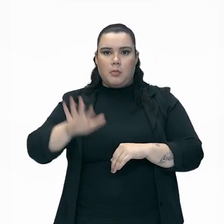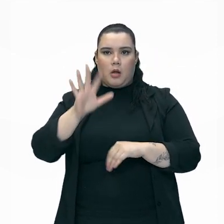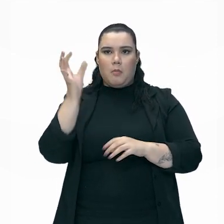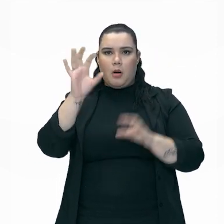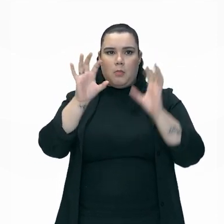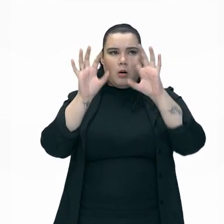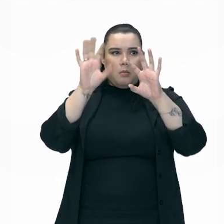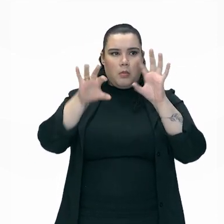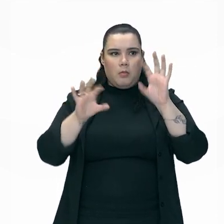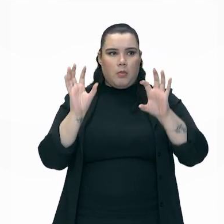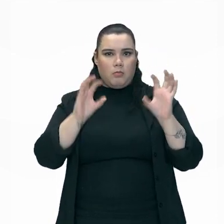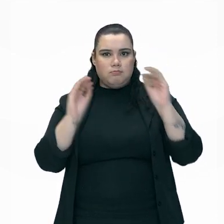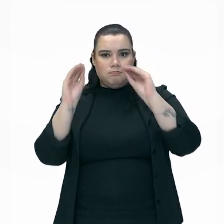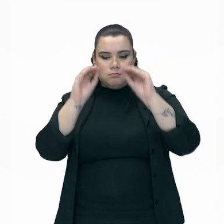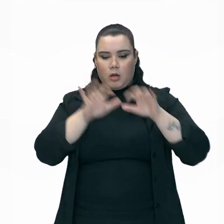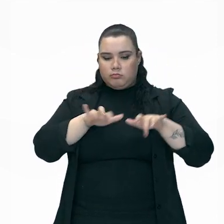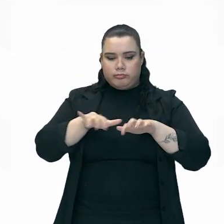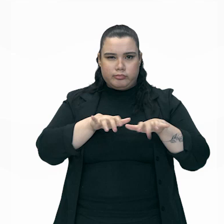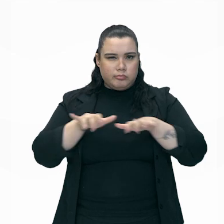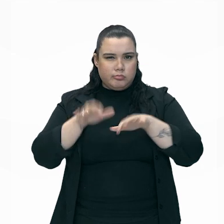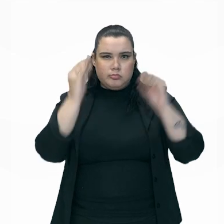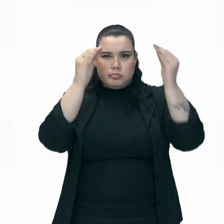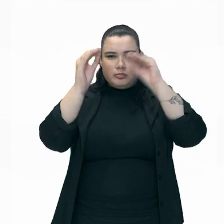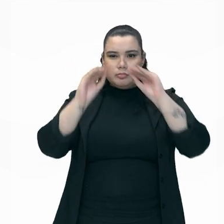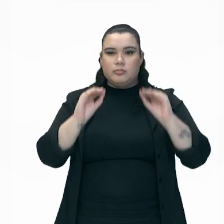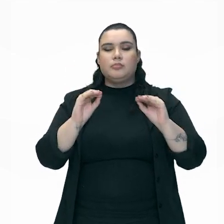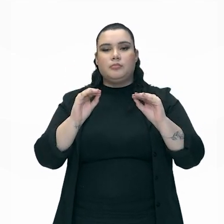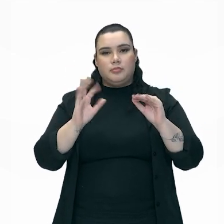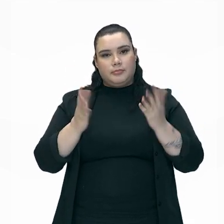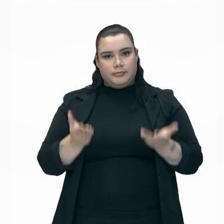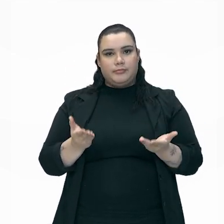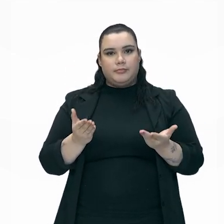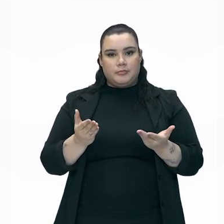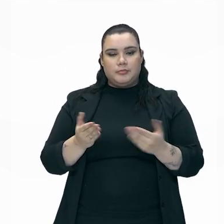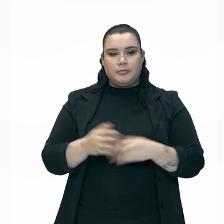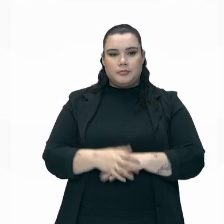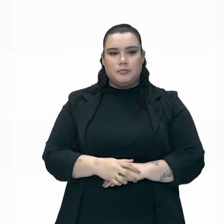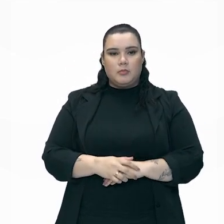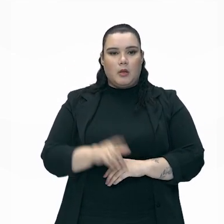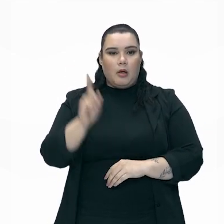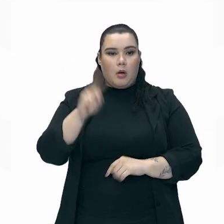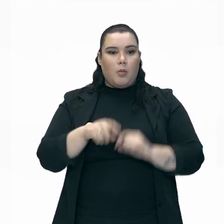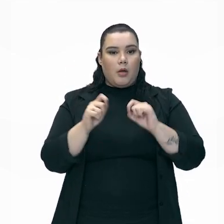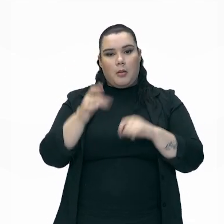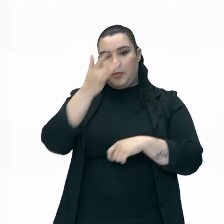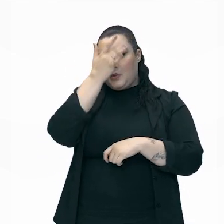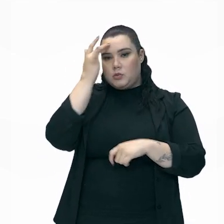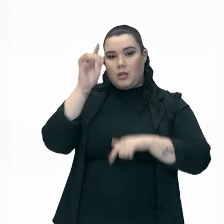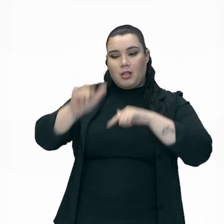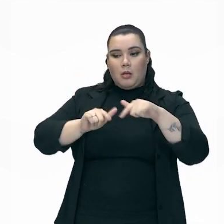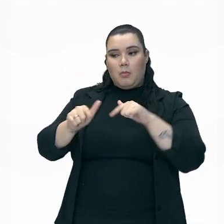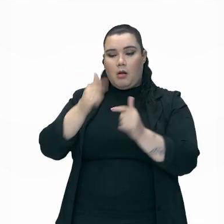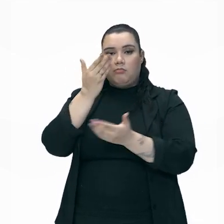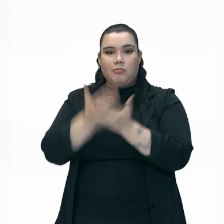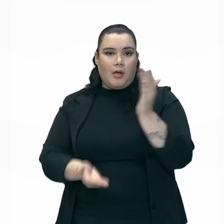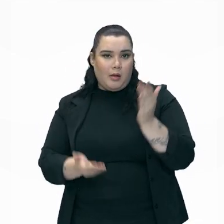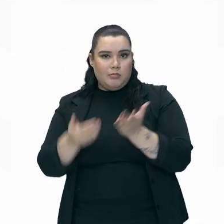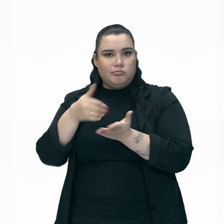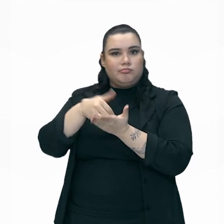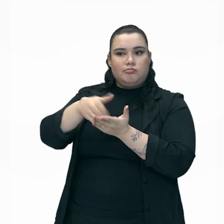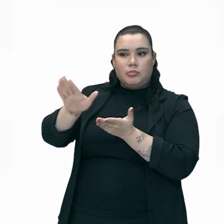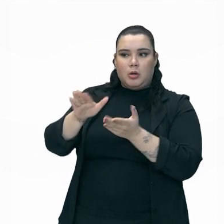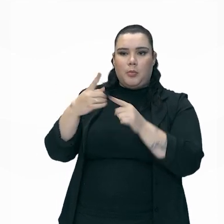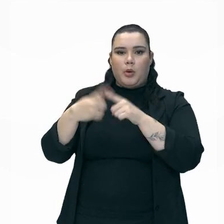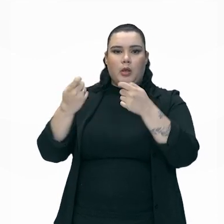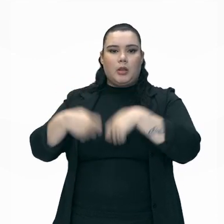criada. E isso causa o quê? Como está aparecendo nesse segundo tópico aí. A perda de postos de trabalho, né, ou a extinção de